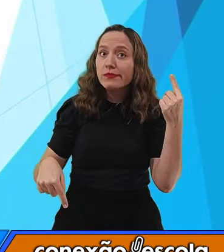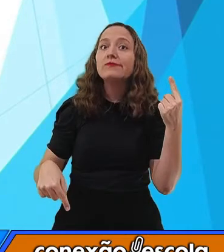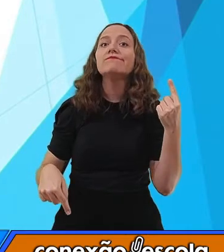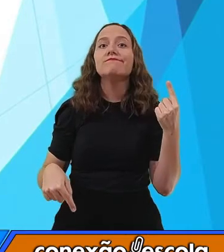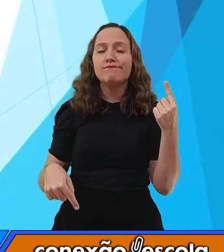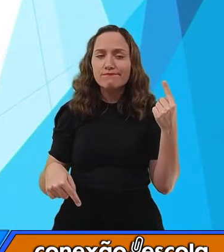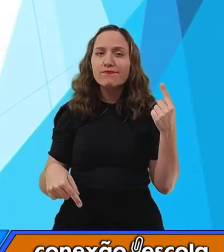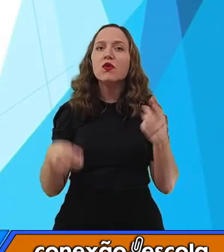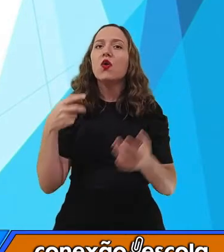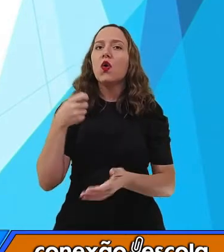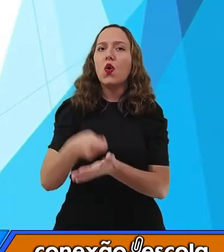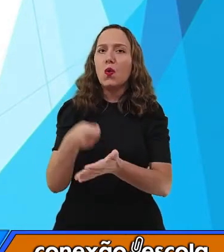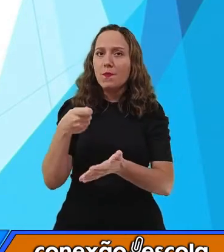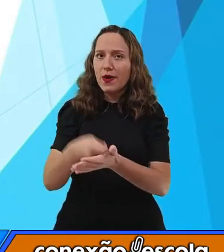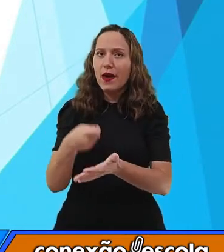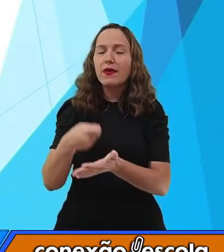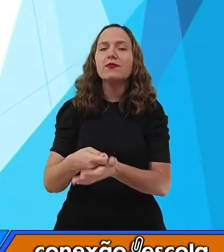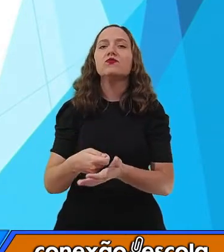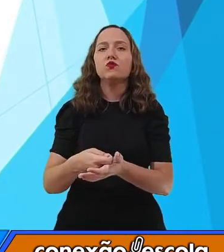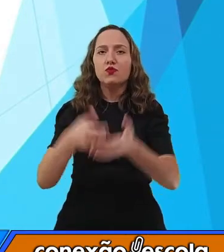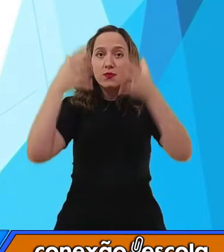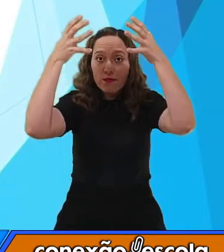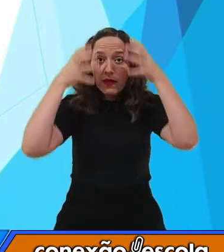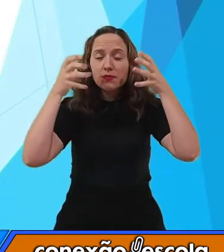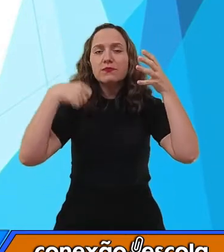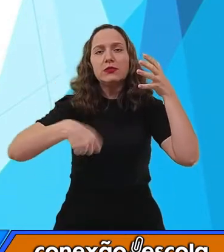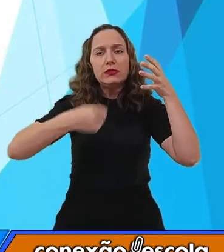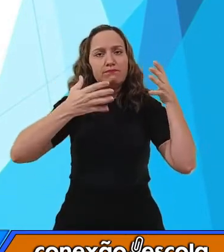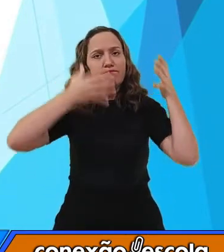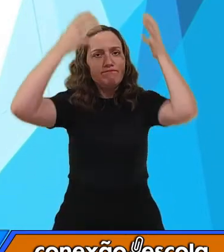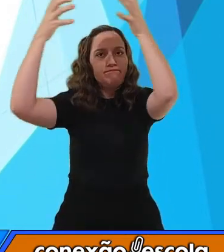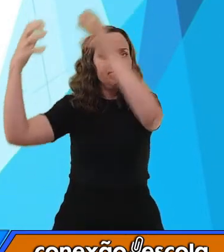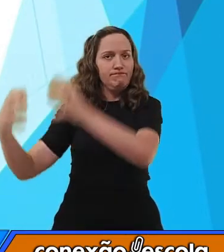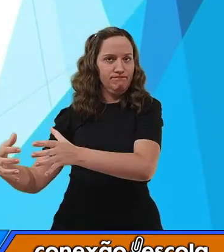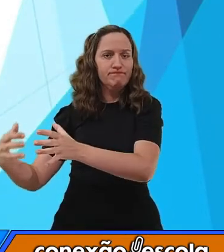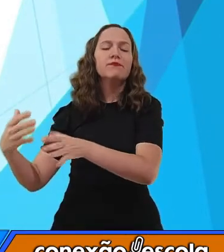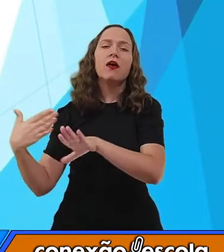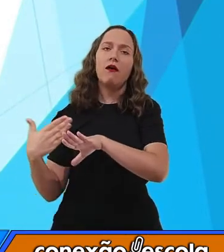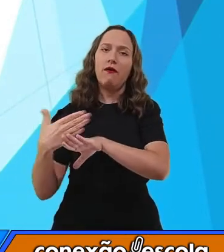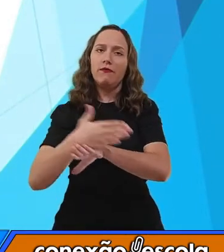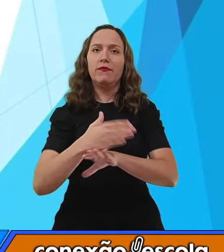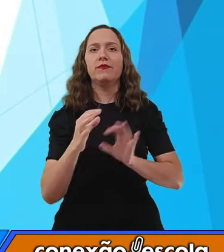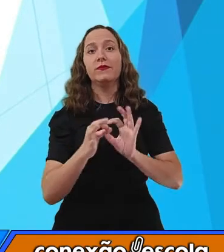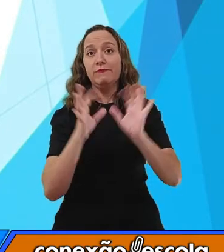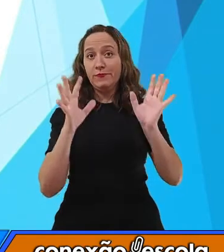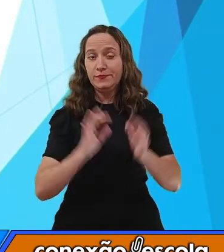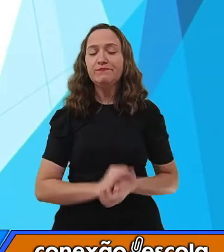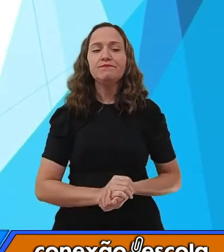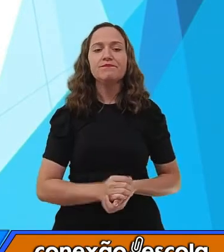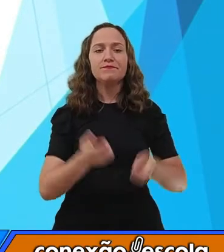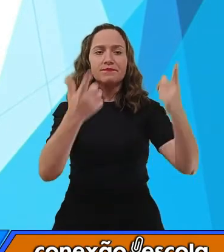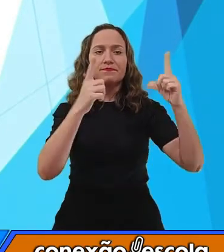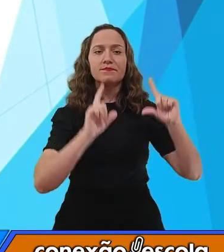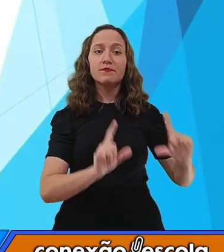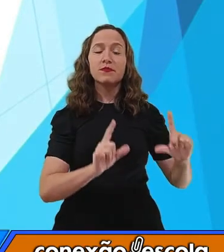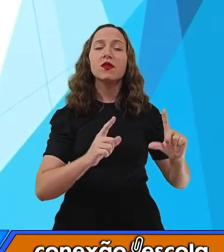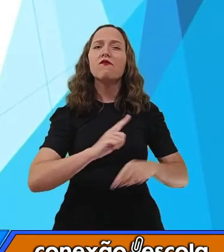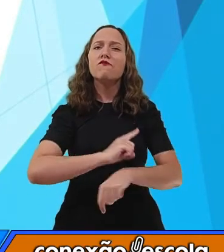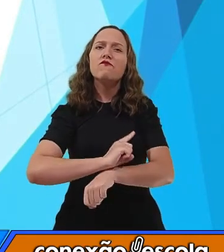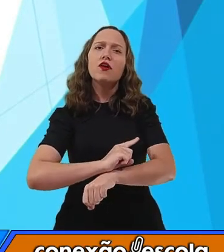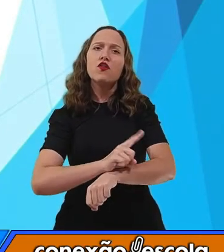temos uma obrigação. Então, é obrigado a tirar, retirar o capacete antes de entrar. Velocidade máxima